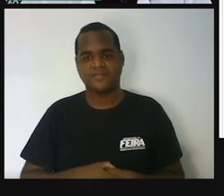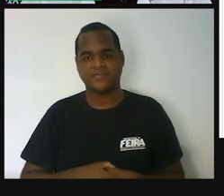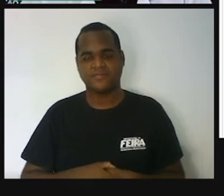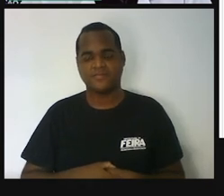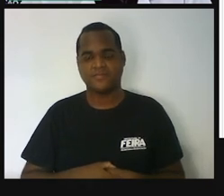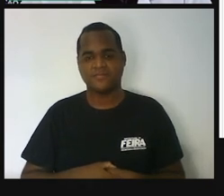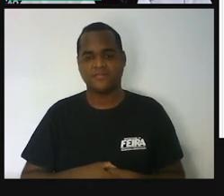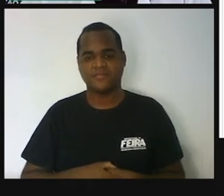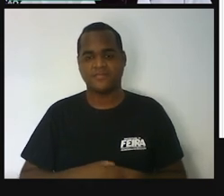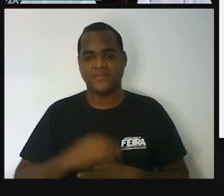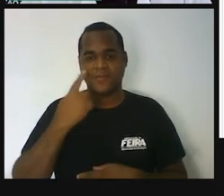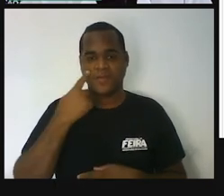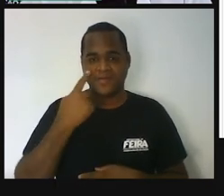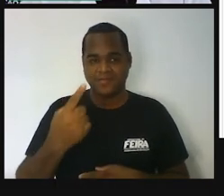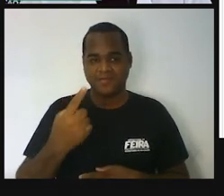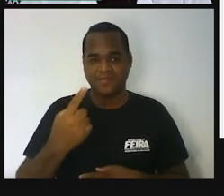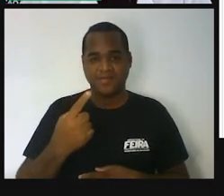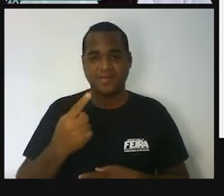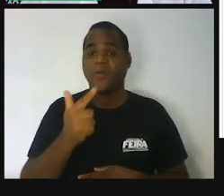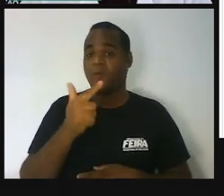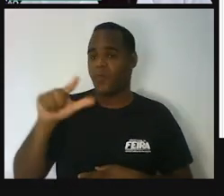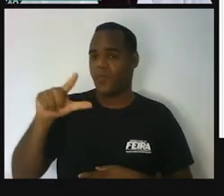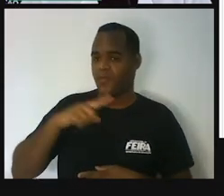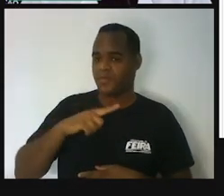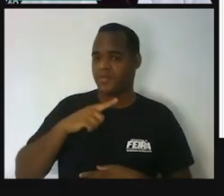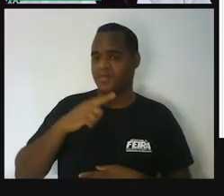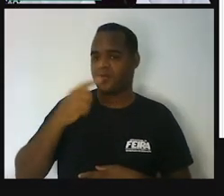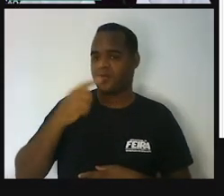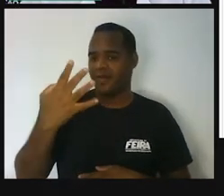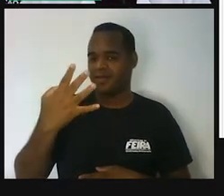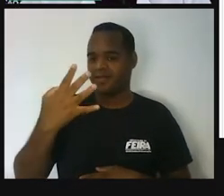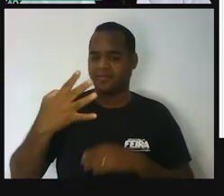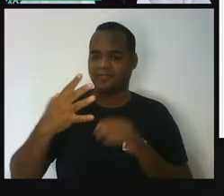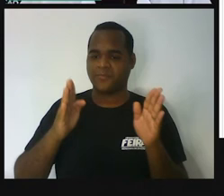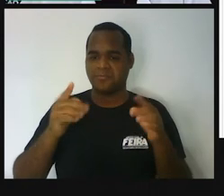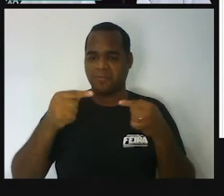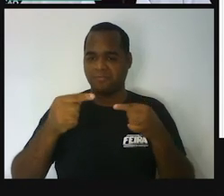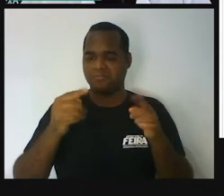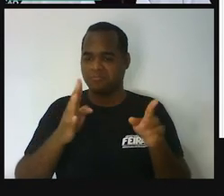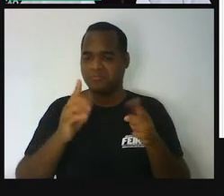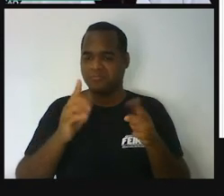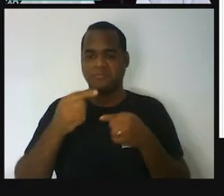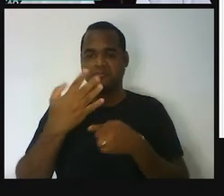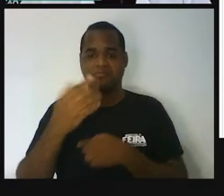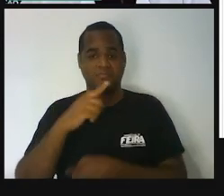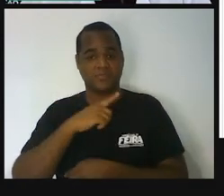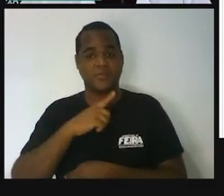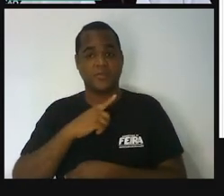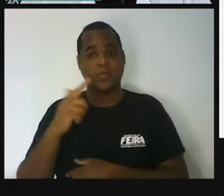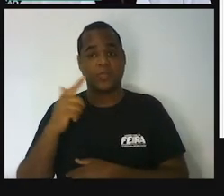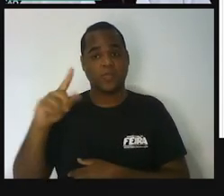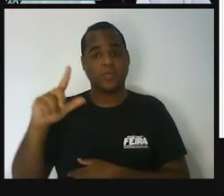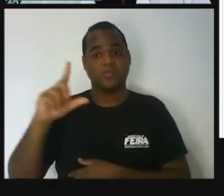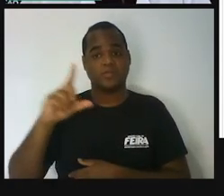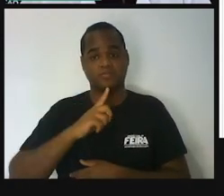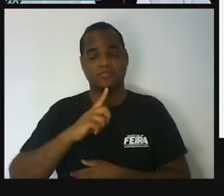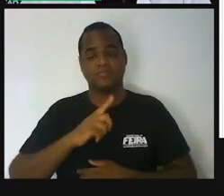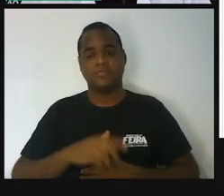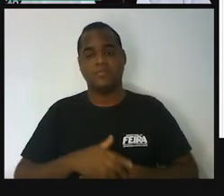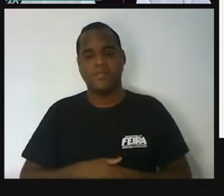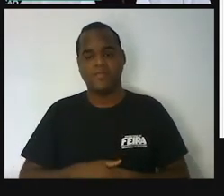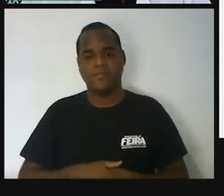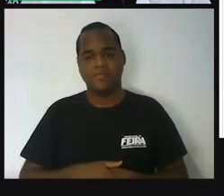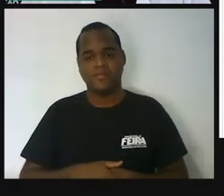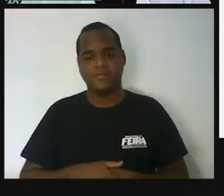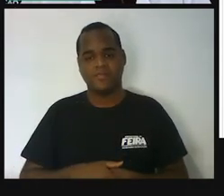Olha só. Outro quadrilátero, né? Outro quadrilátero, sim. Outro quadrilátero. Por que,